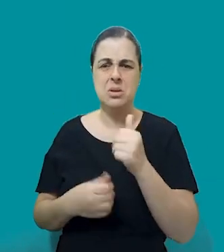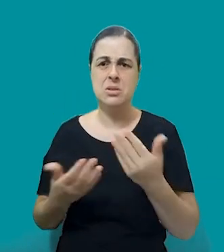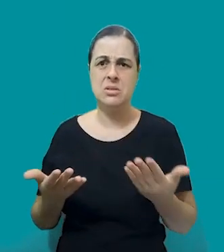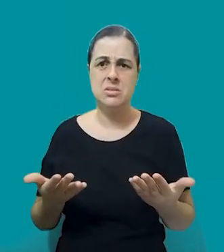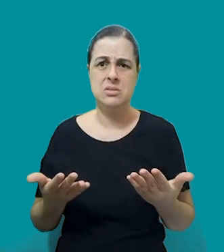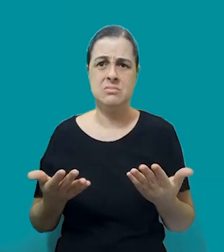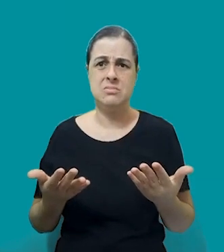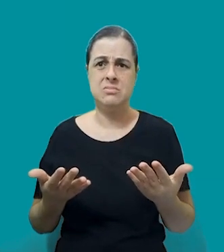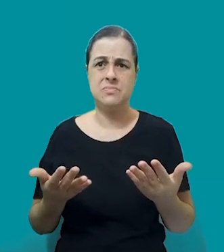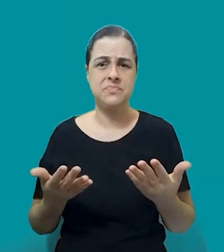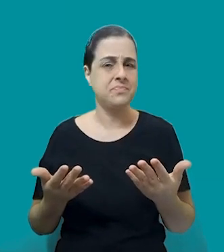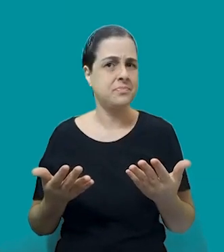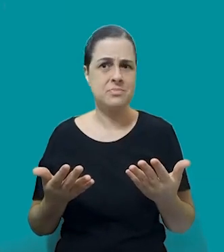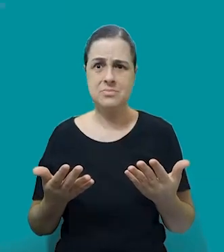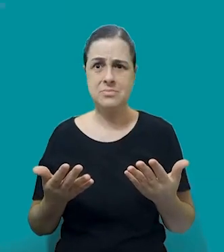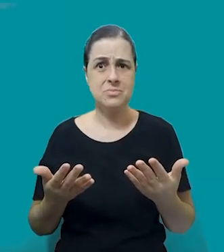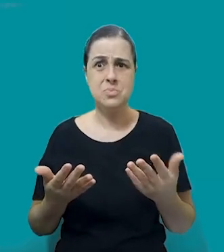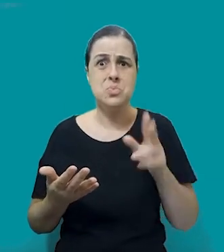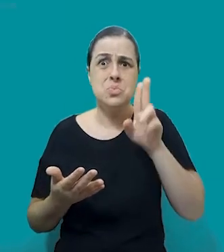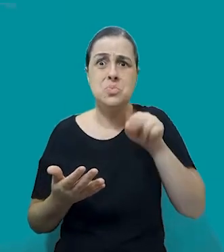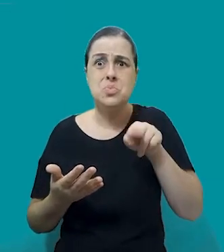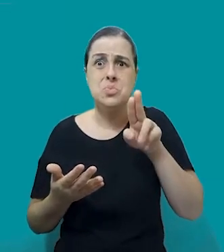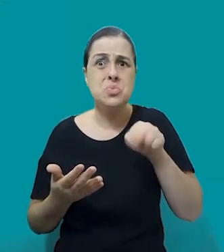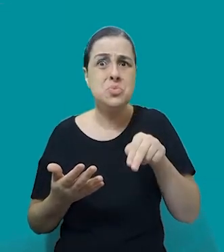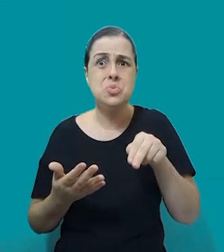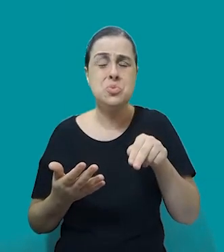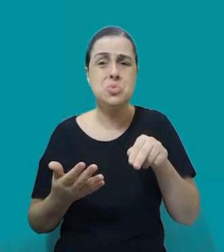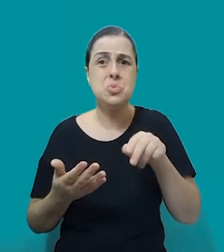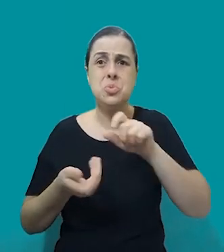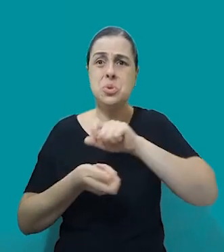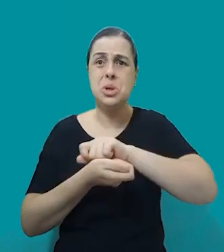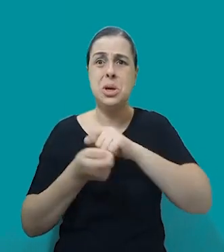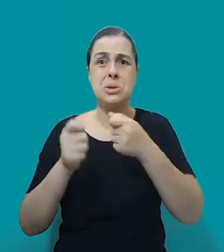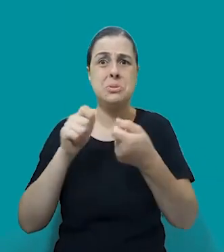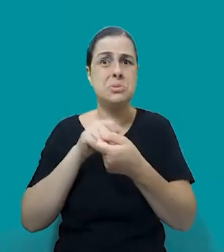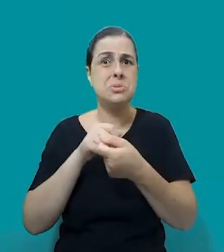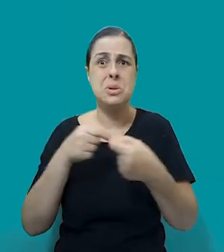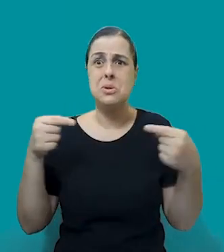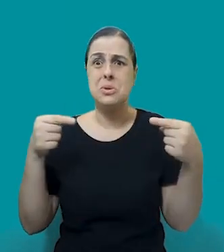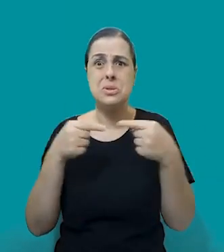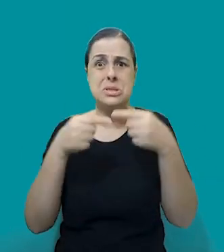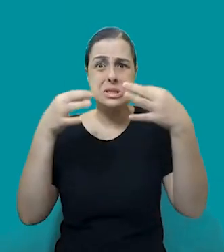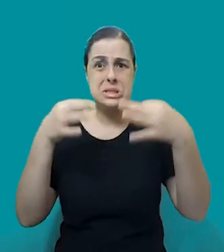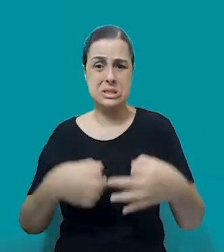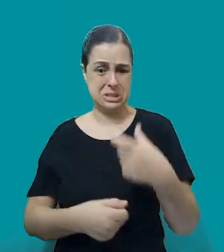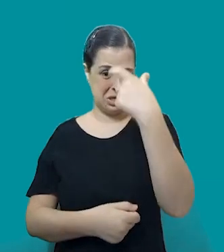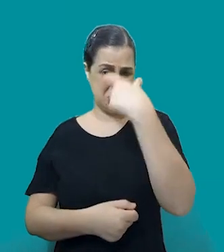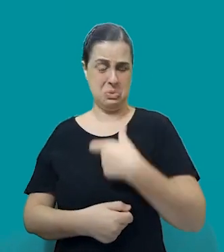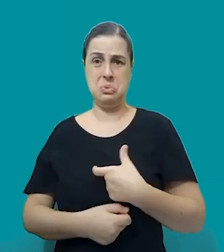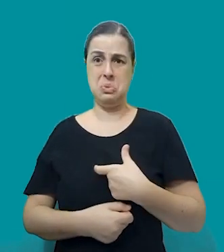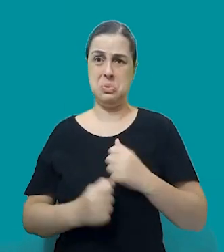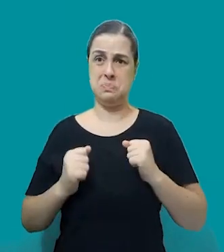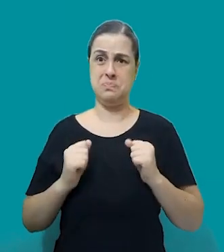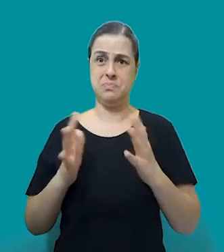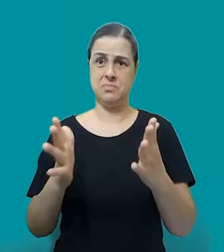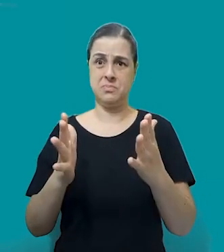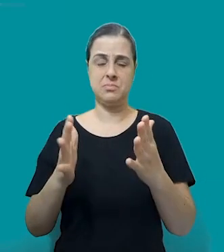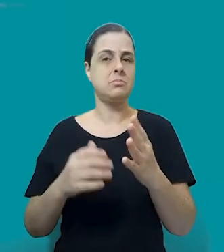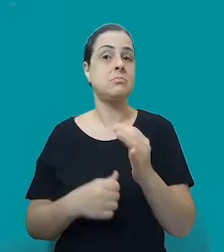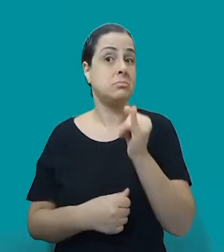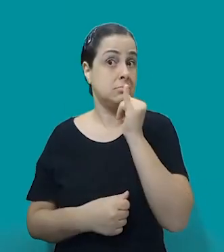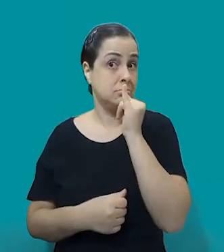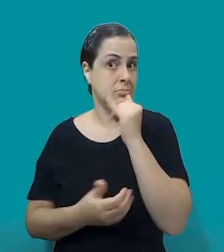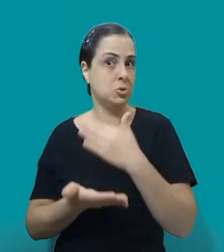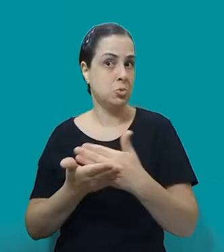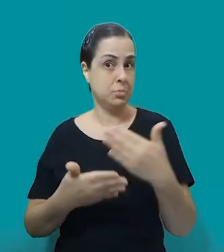numa posição de adequação, né? Começa pelo nosso físico, né? Começa, ou é muito gorda,